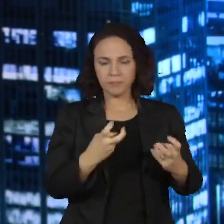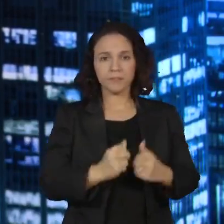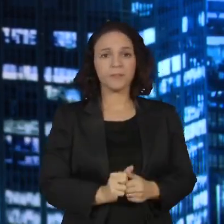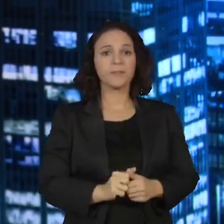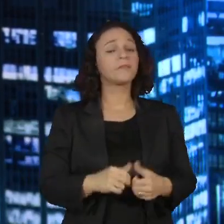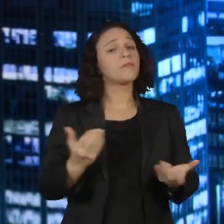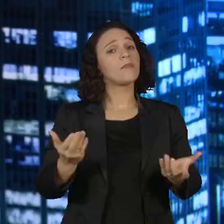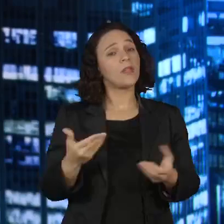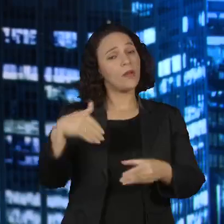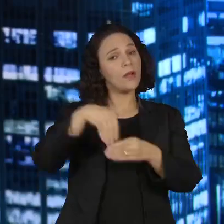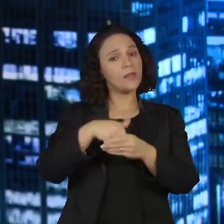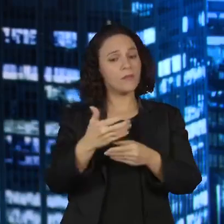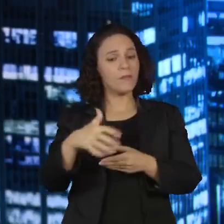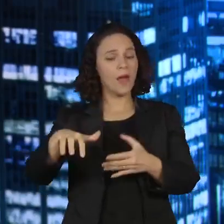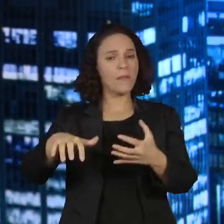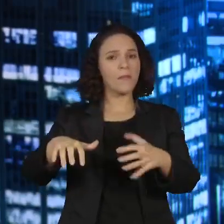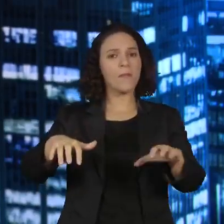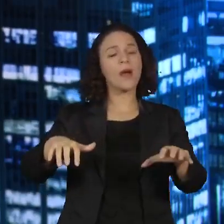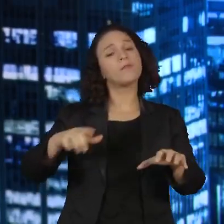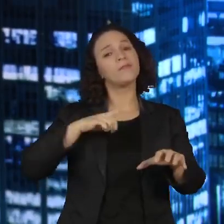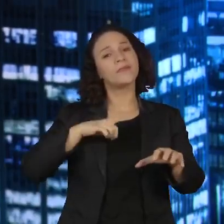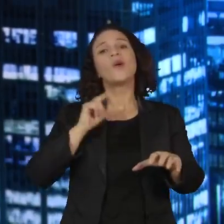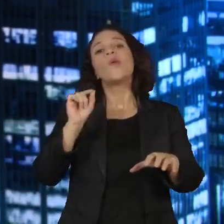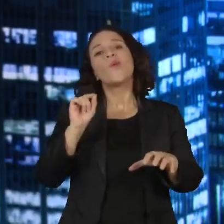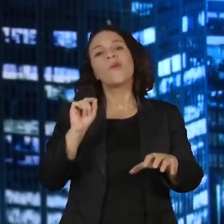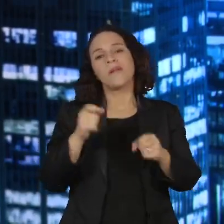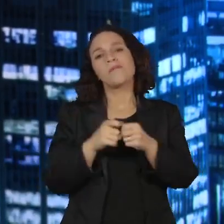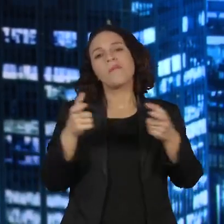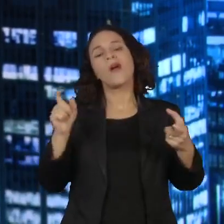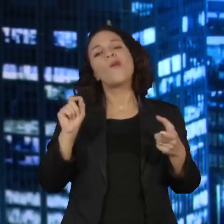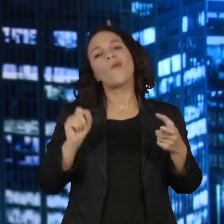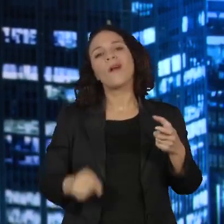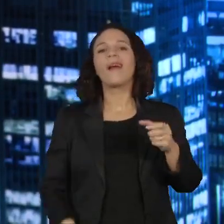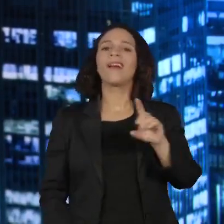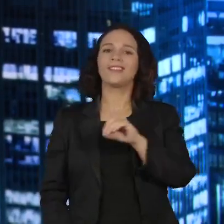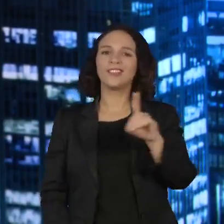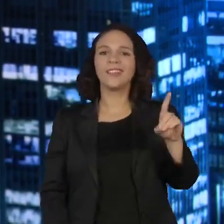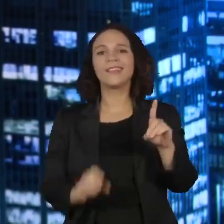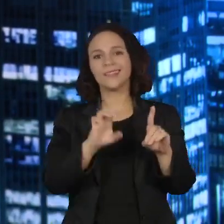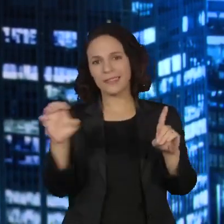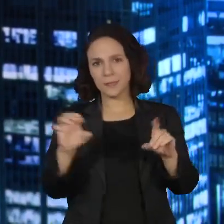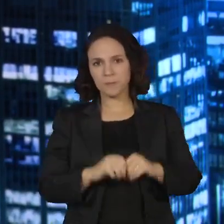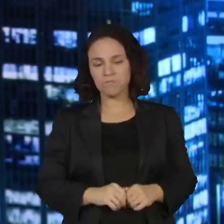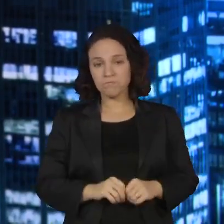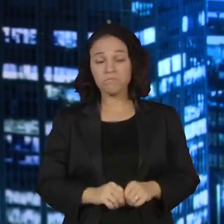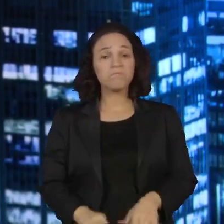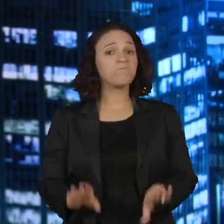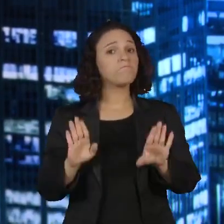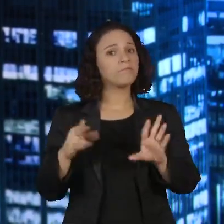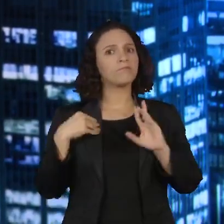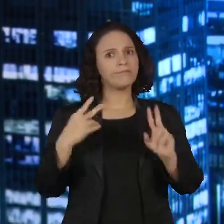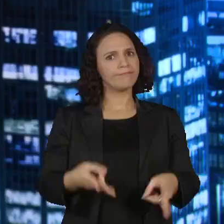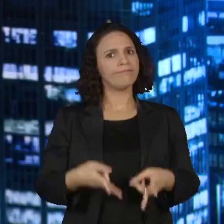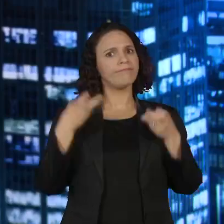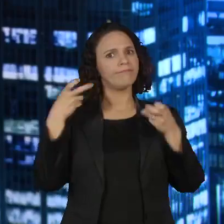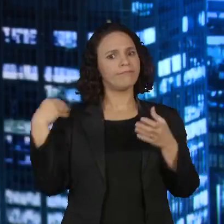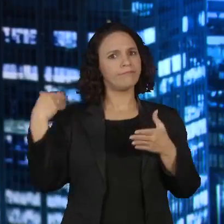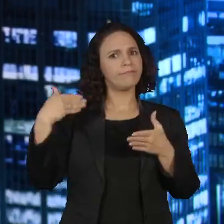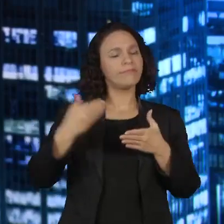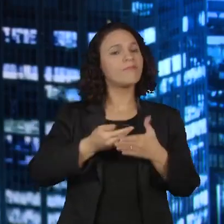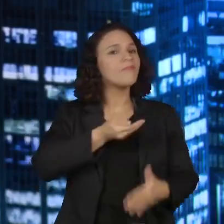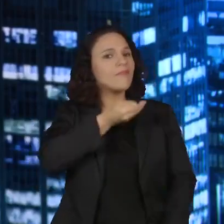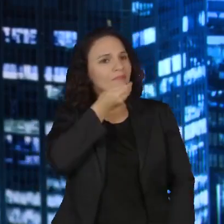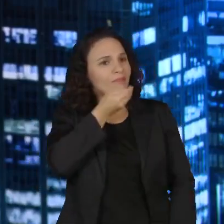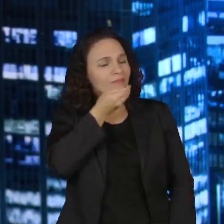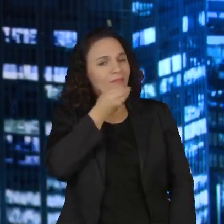eleição polarizada vai alguém de esquerda e alguém da direita. E, pelo que a gente tem observado nos últimos dias, o Marçal